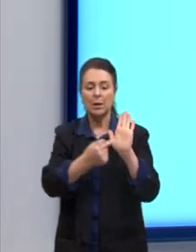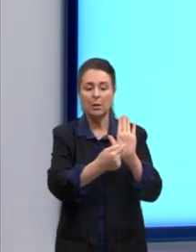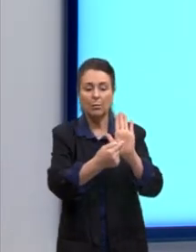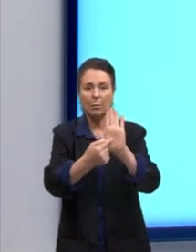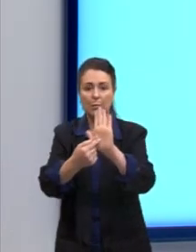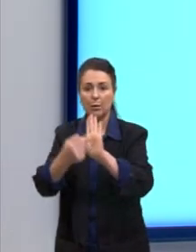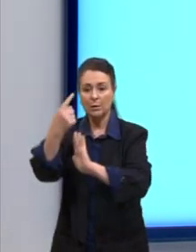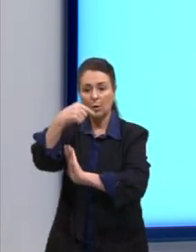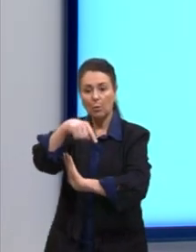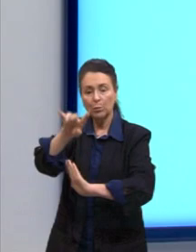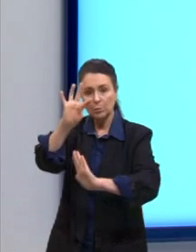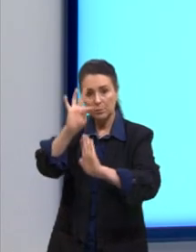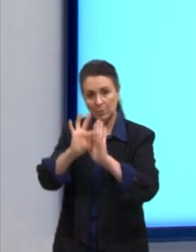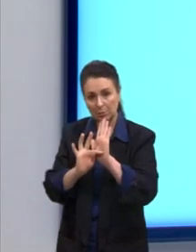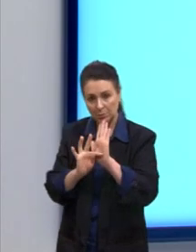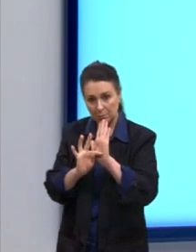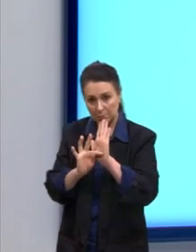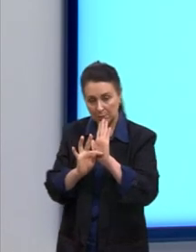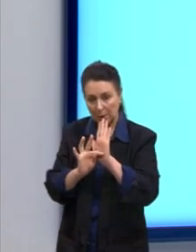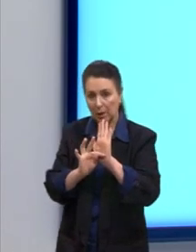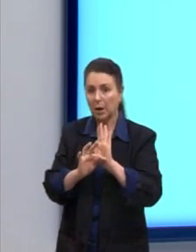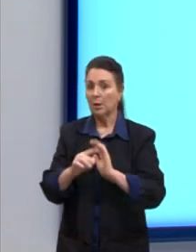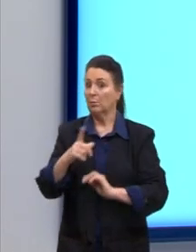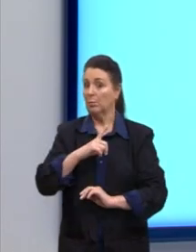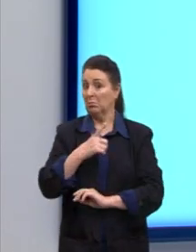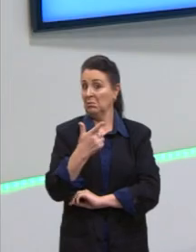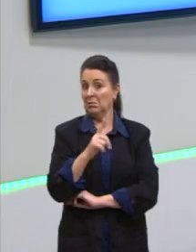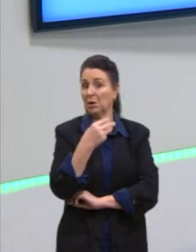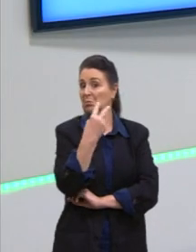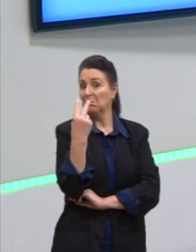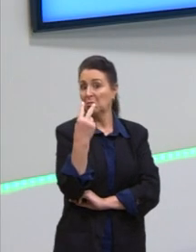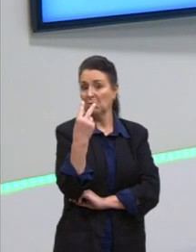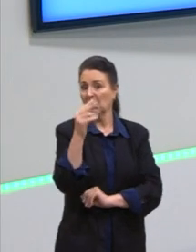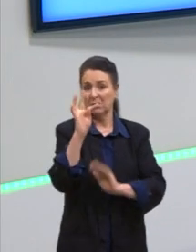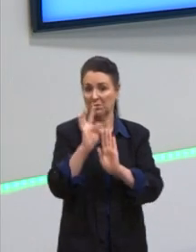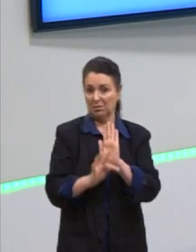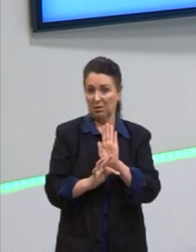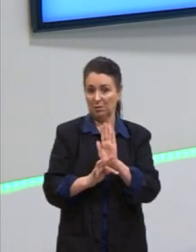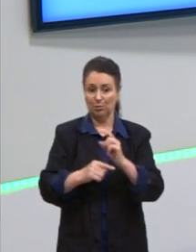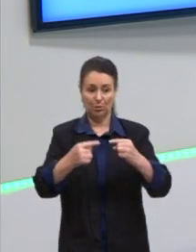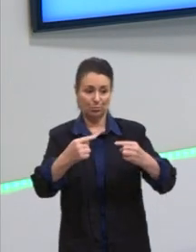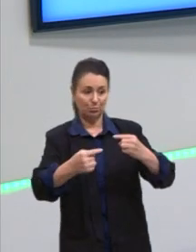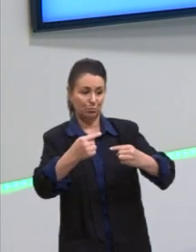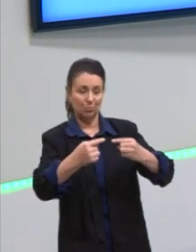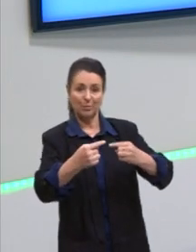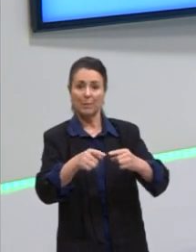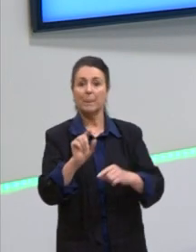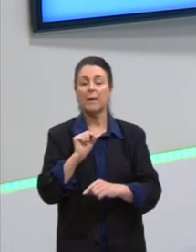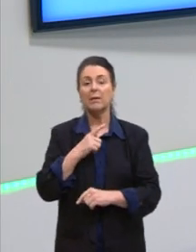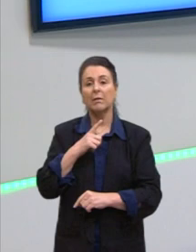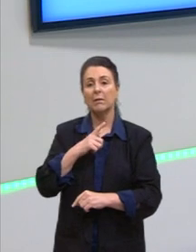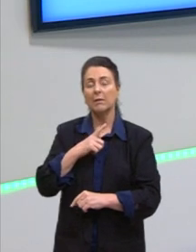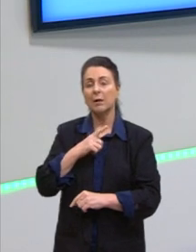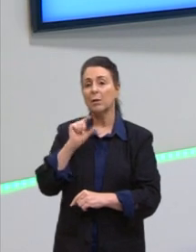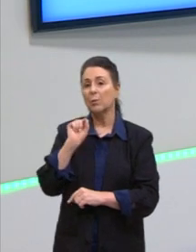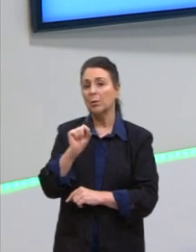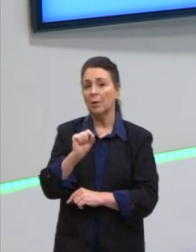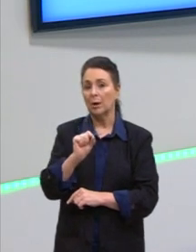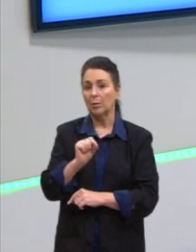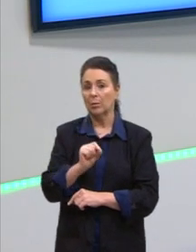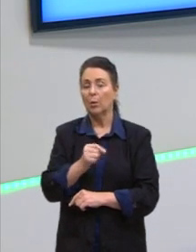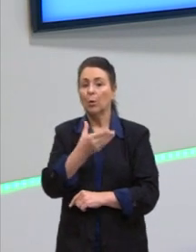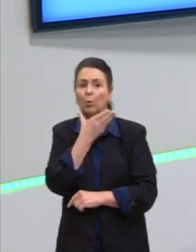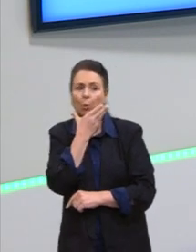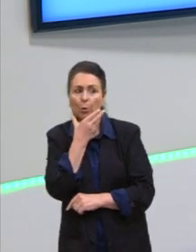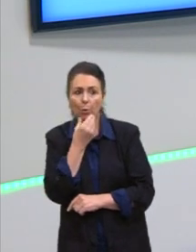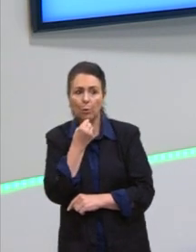textos. Apesar de a gente não ter dois textos ali, de fato, dialogando, o fato de a gente ter esse cara